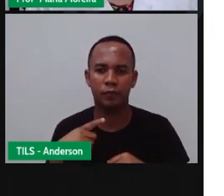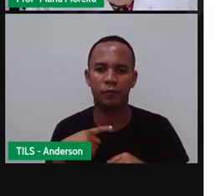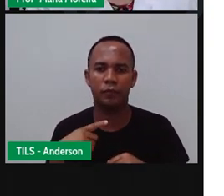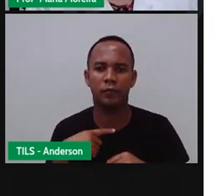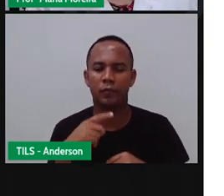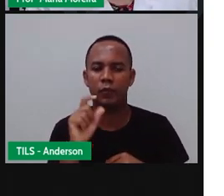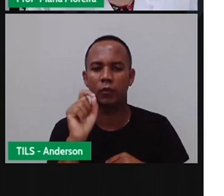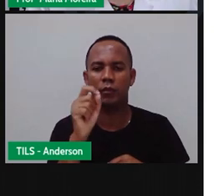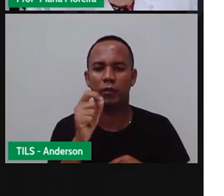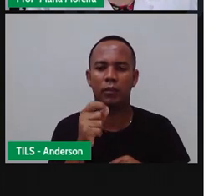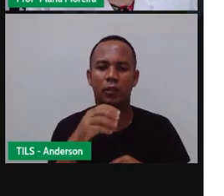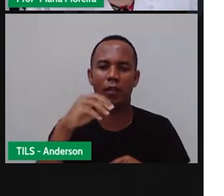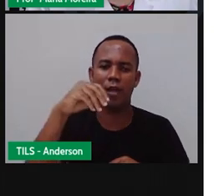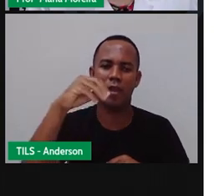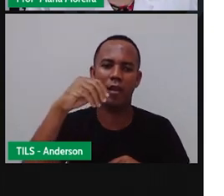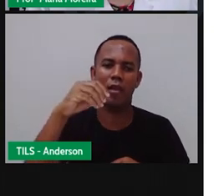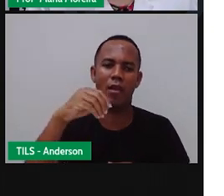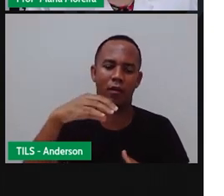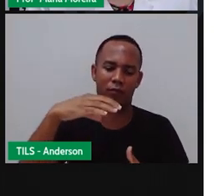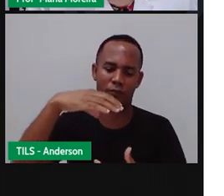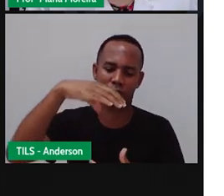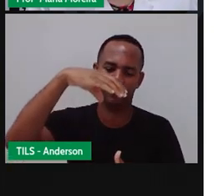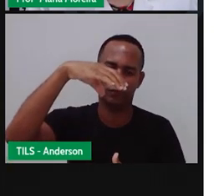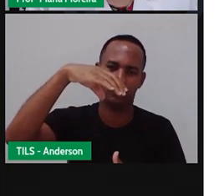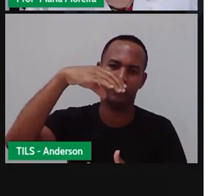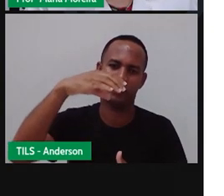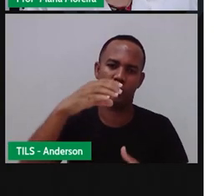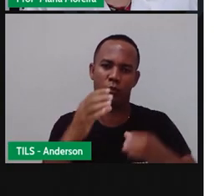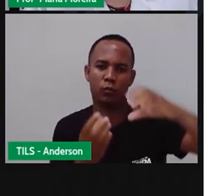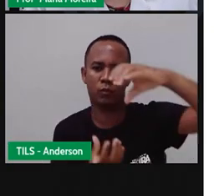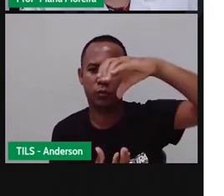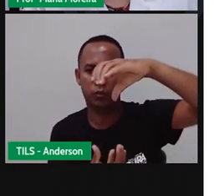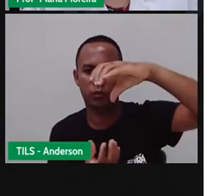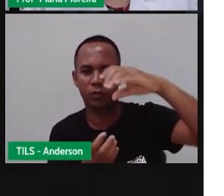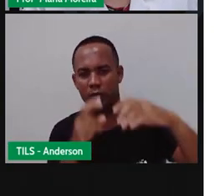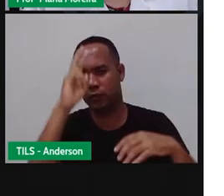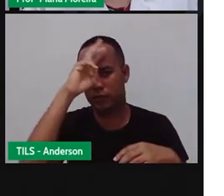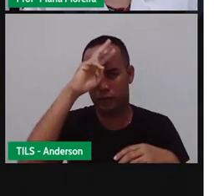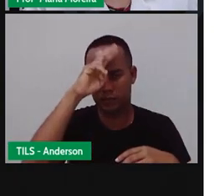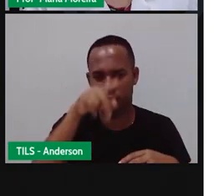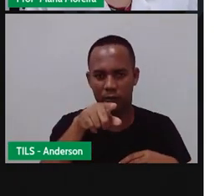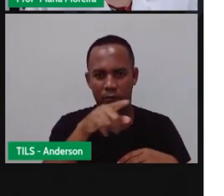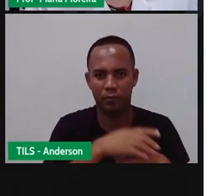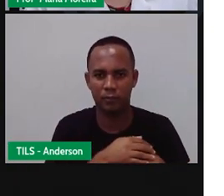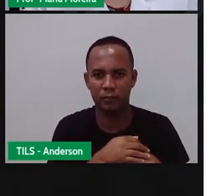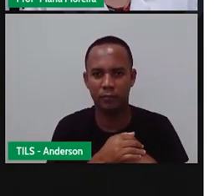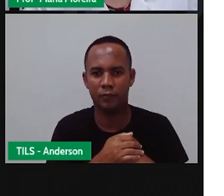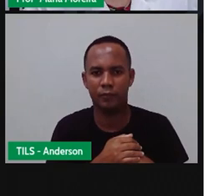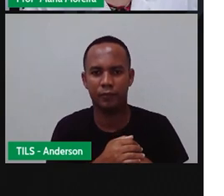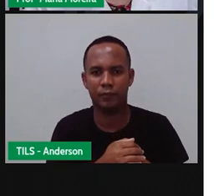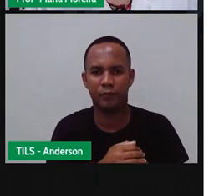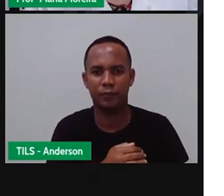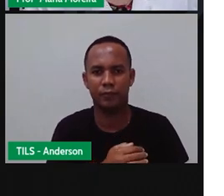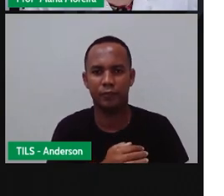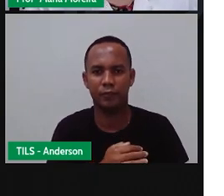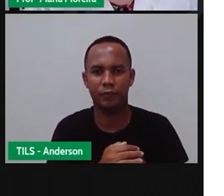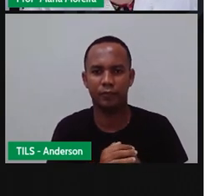ampulheta. Aqui tem o quê? Areia. Lembra que a Pro falou sobre ela? Pronto.